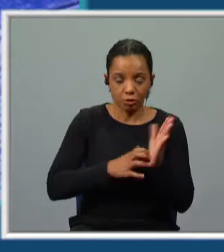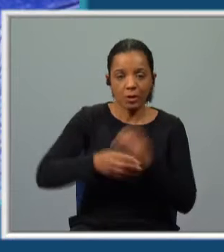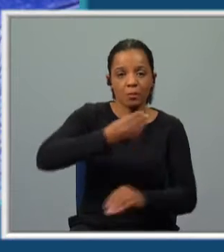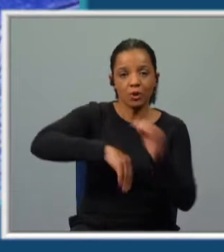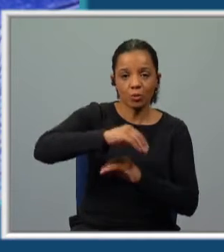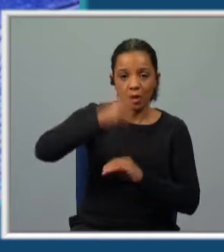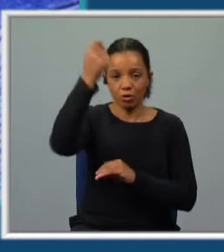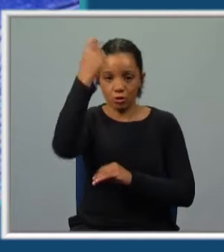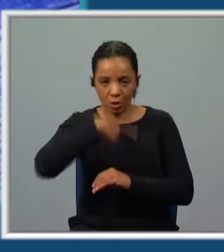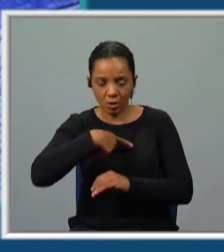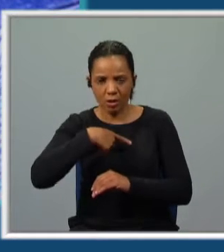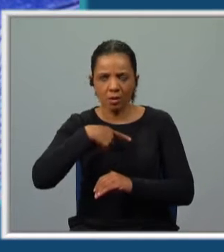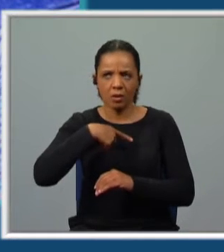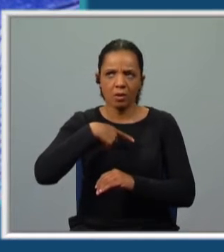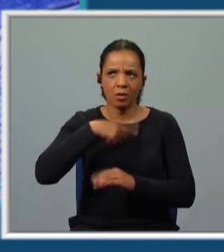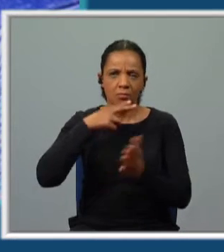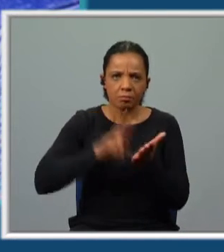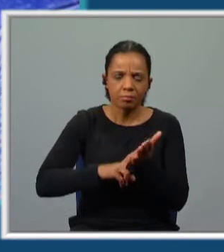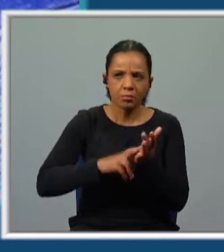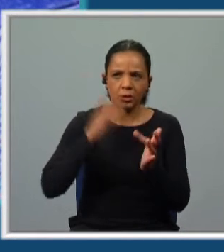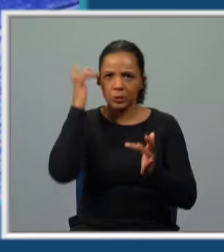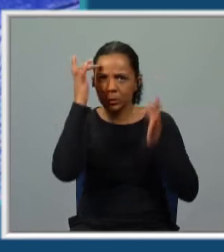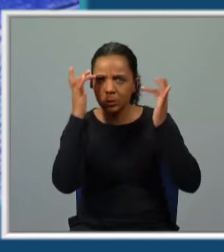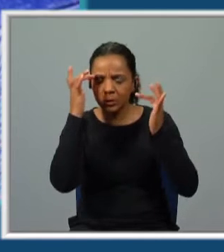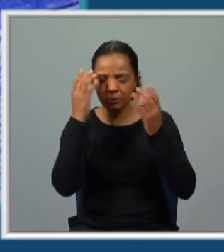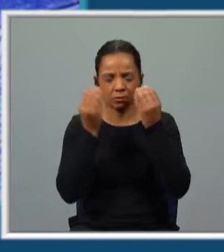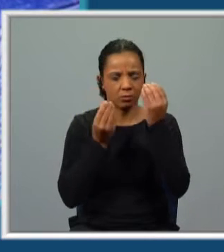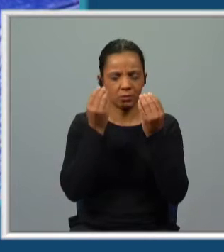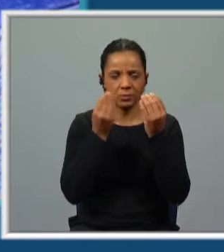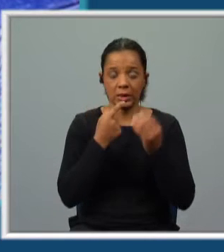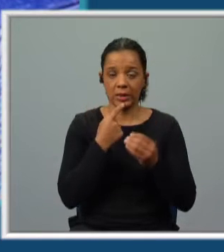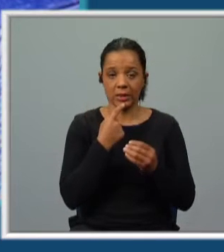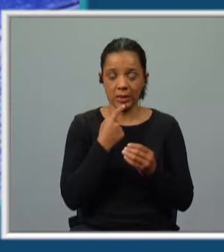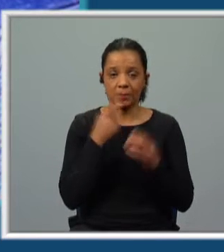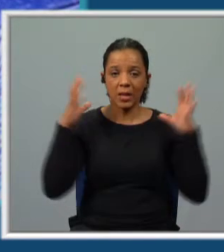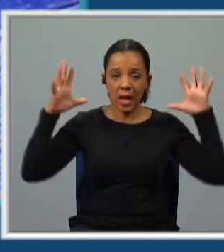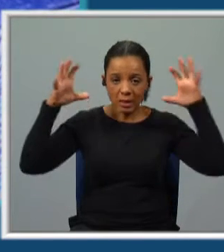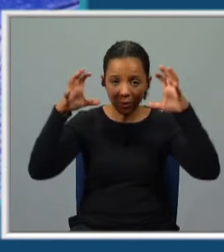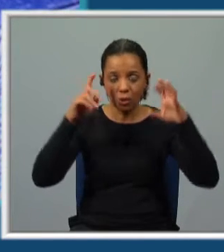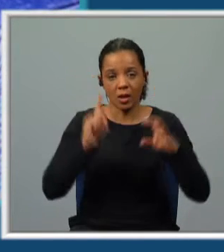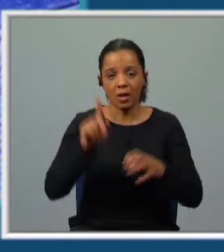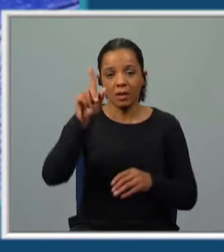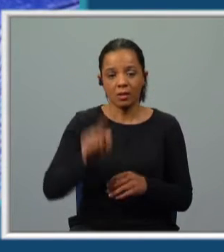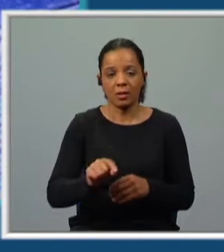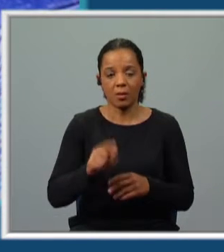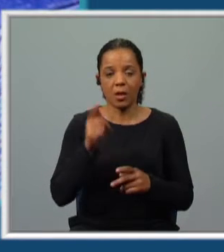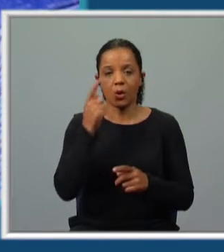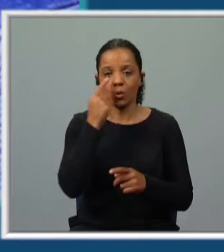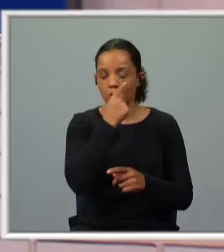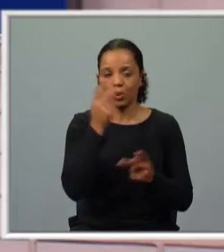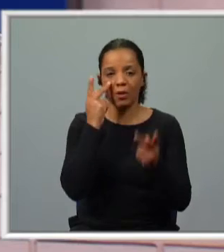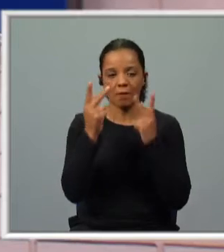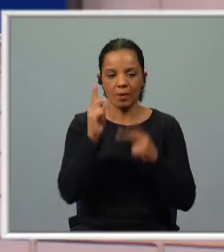Como vês, o inexplicável sobrepõe-se à lógica do real. Isto é, o Adamastor passa a ser também aquilo que os olhos veem.